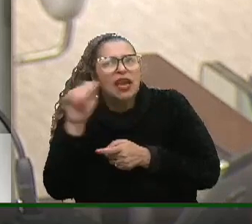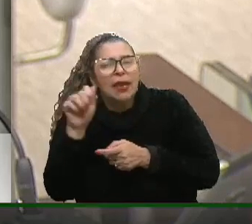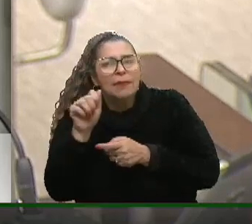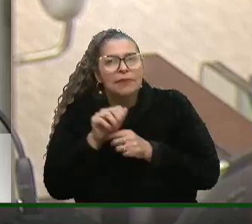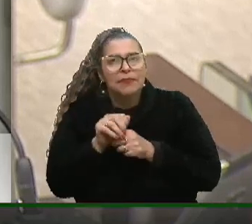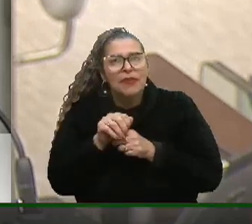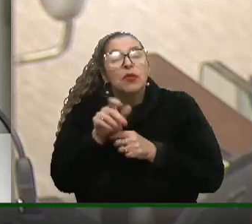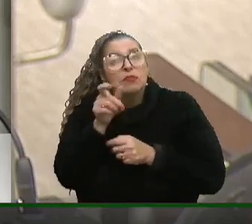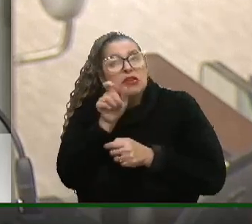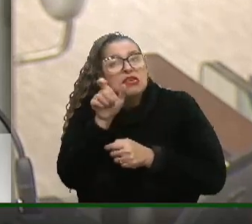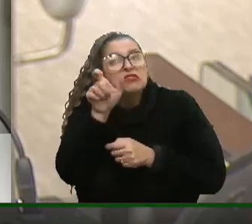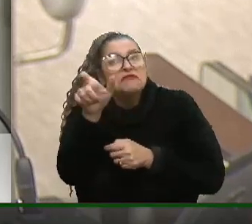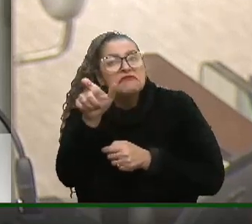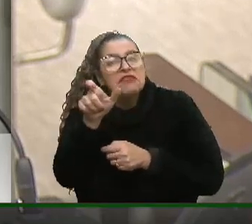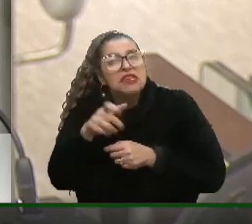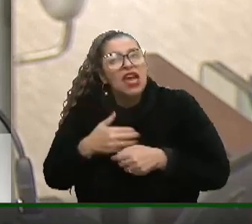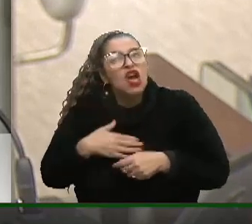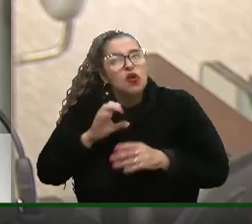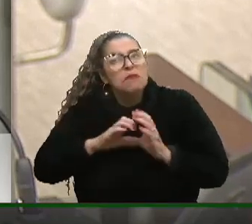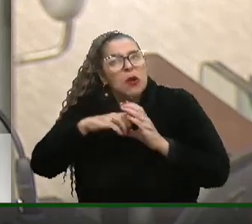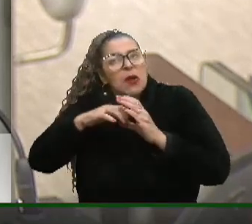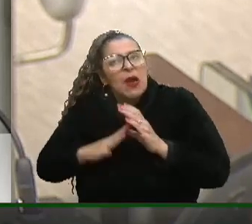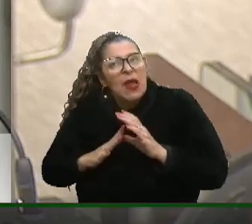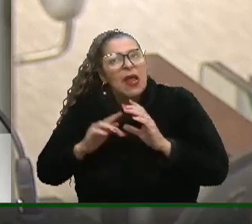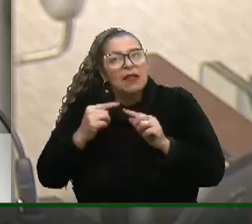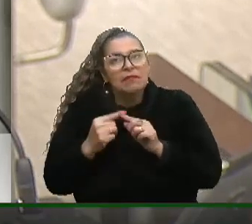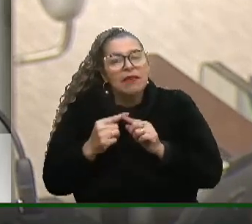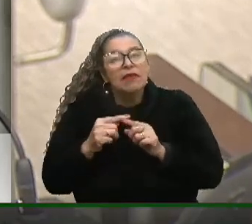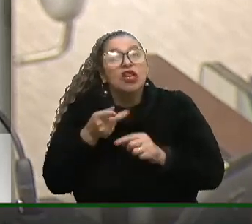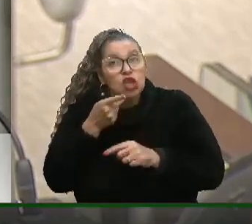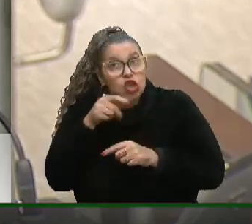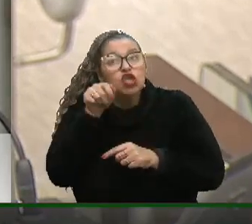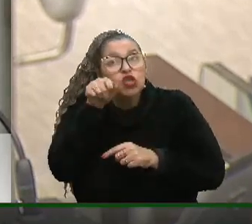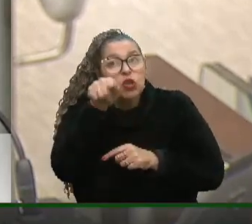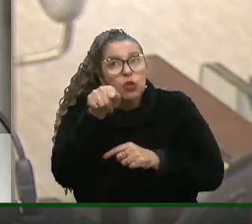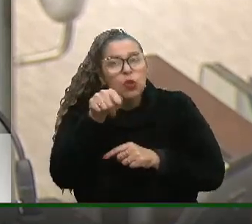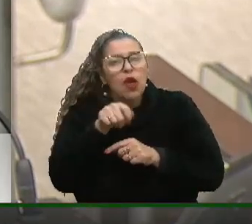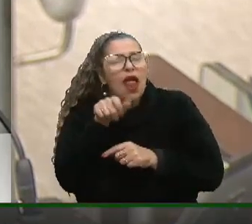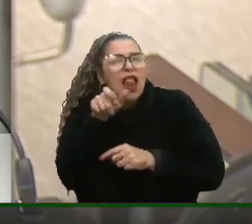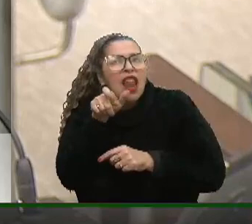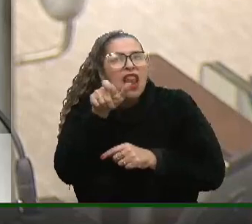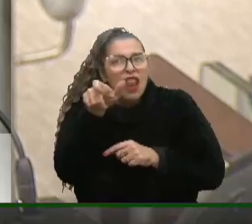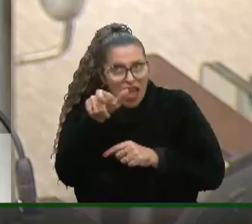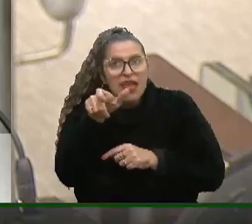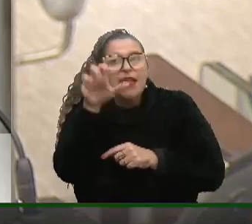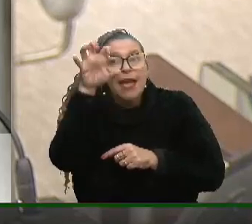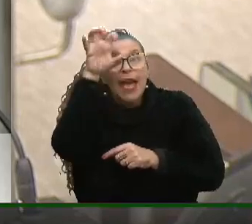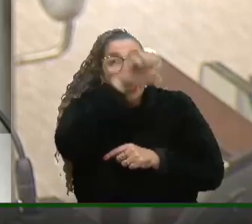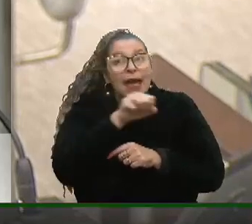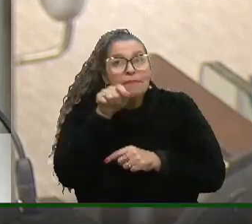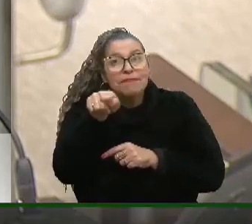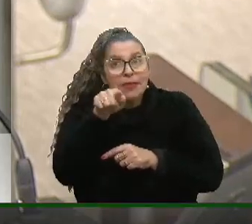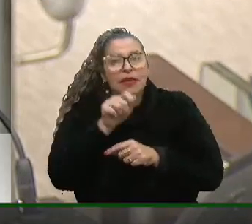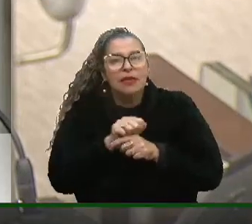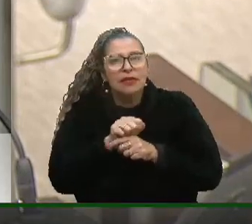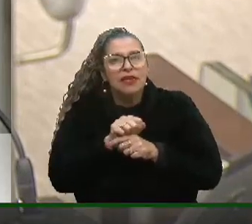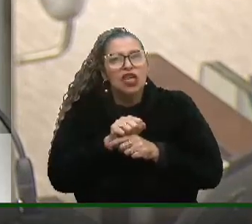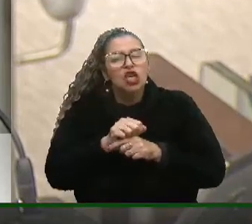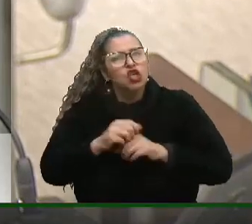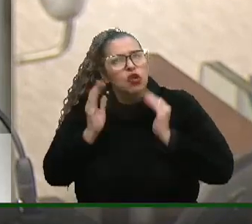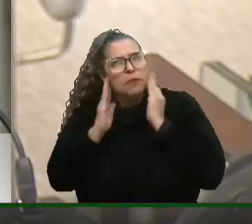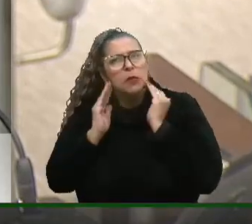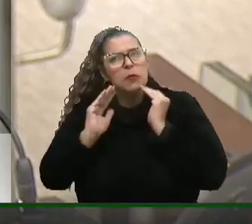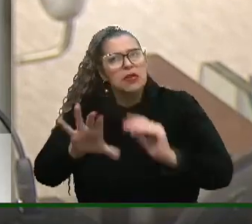adjetivar o meu caráter, que V. Exª leia e aprenda sobre hombridade,